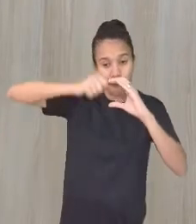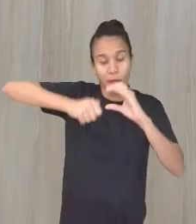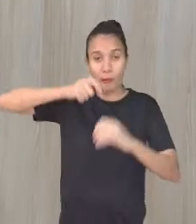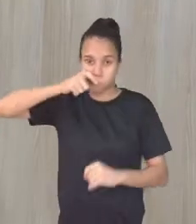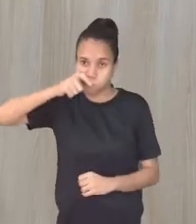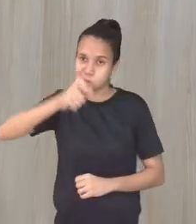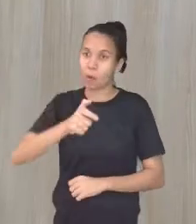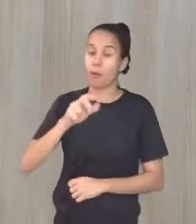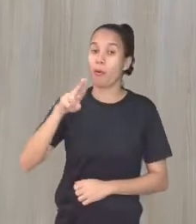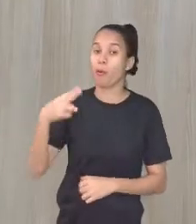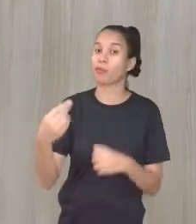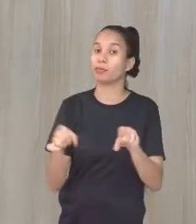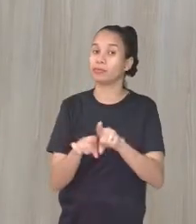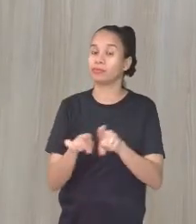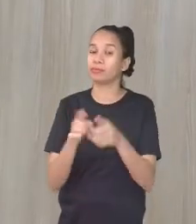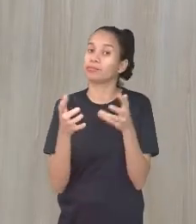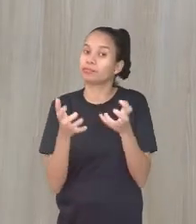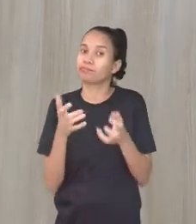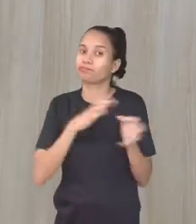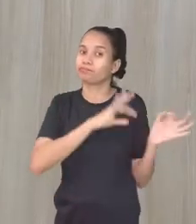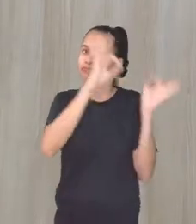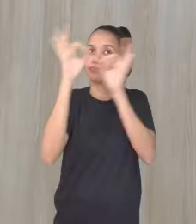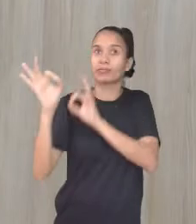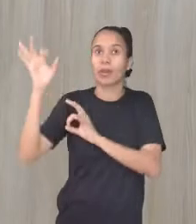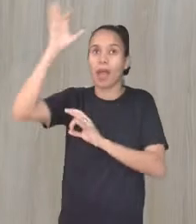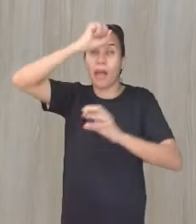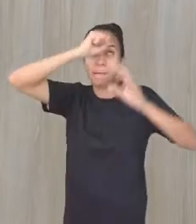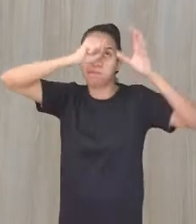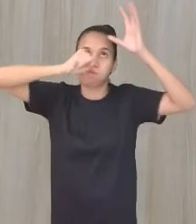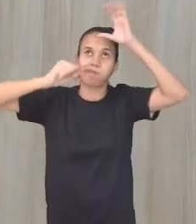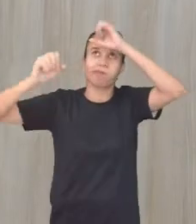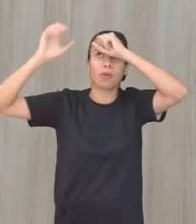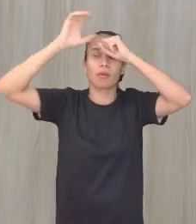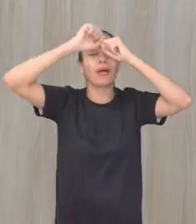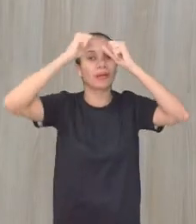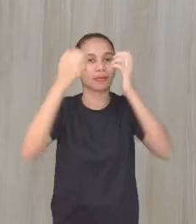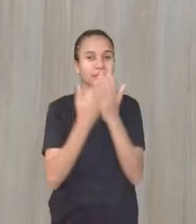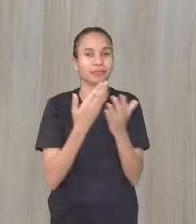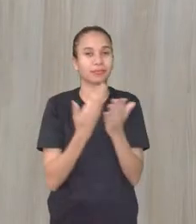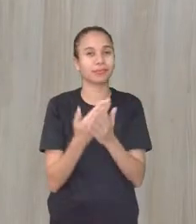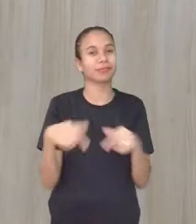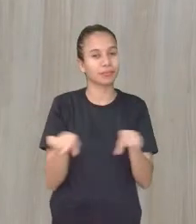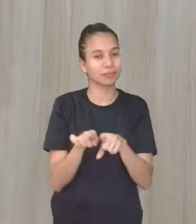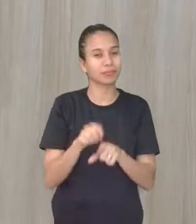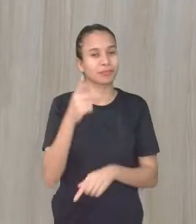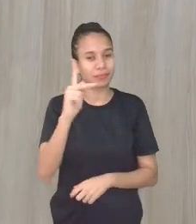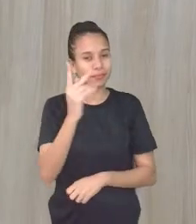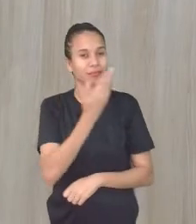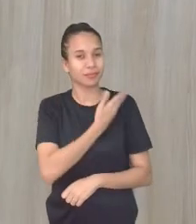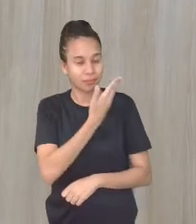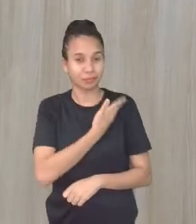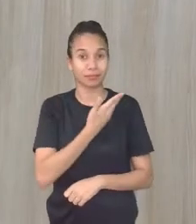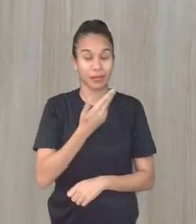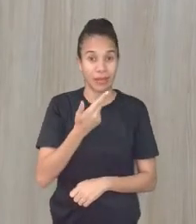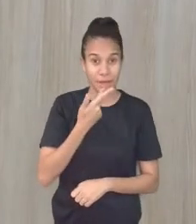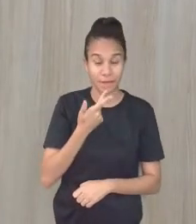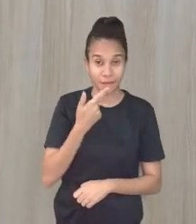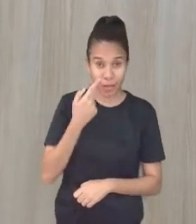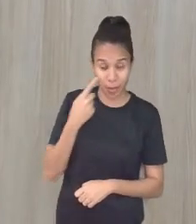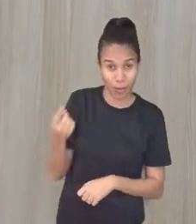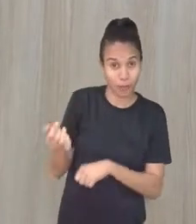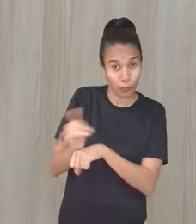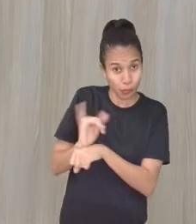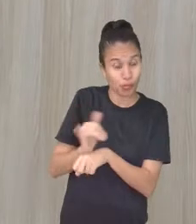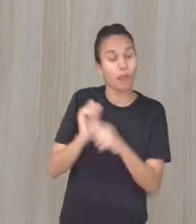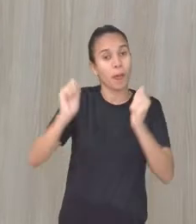interessante. Ou até mesmo porque eu quero rever e aprender mesmo a aula. Indica também para os seus amigos. Diz a eles que lá no